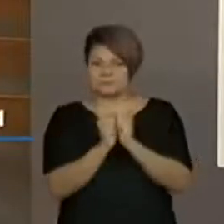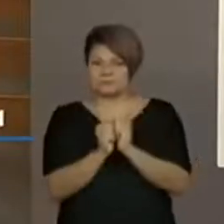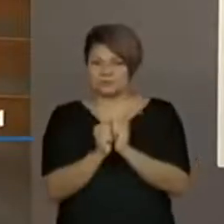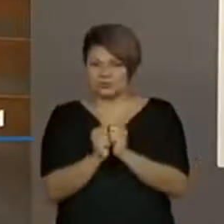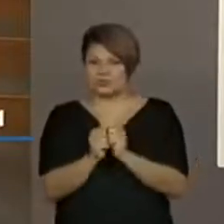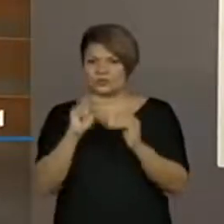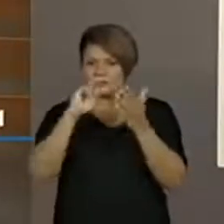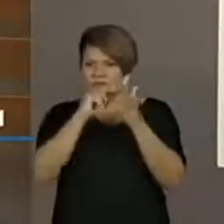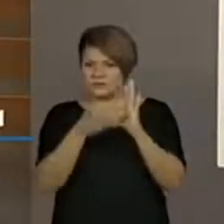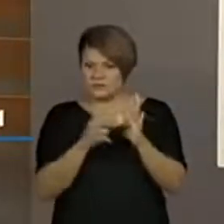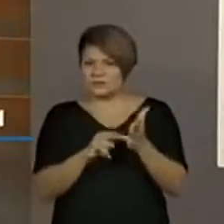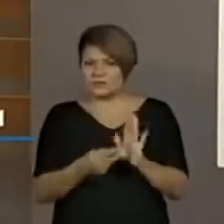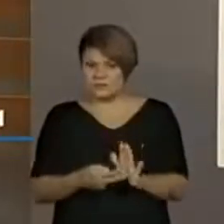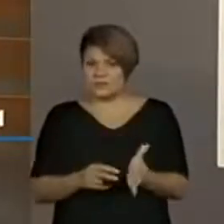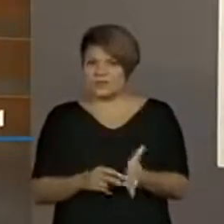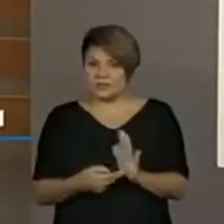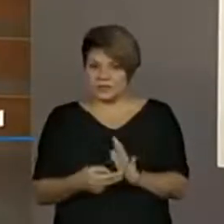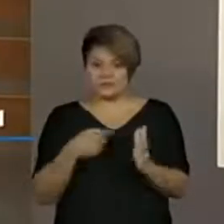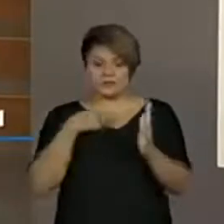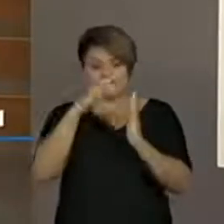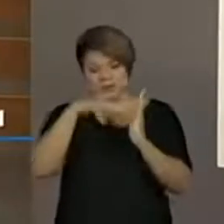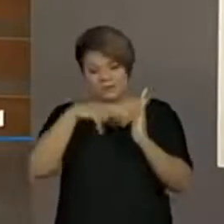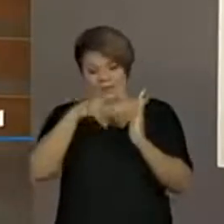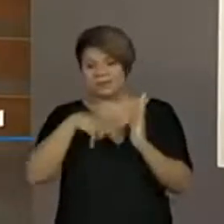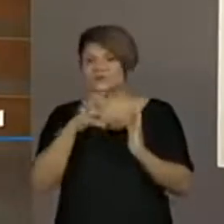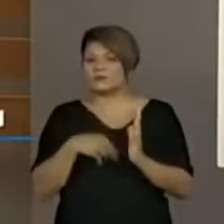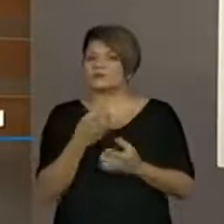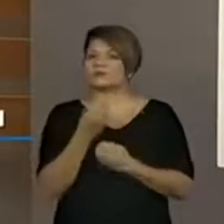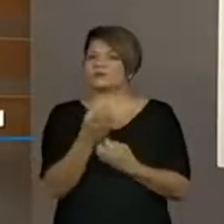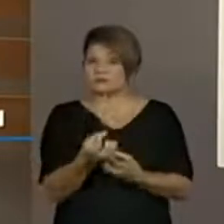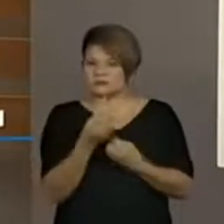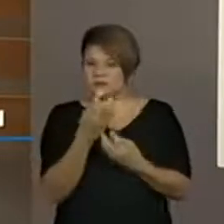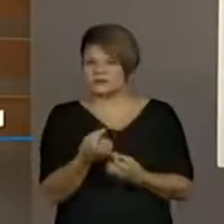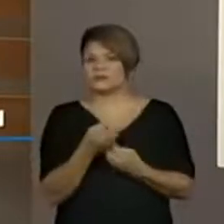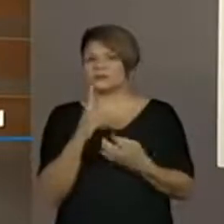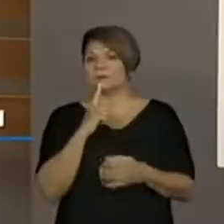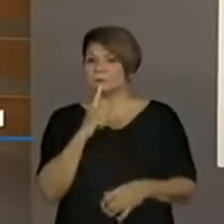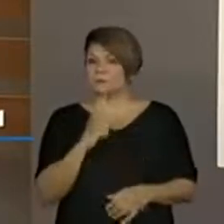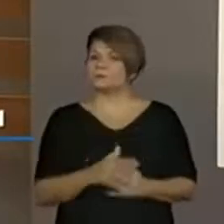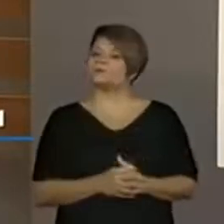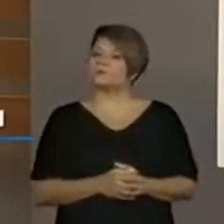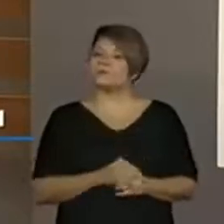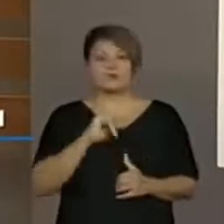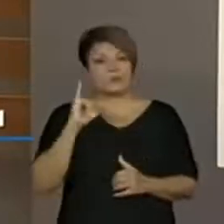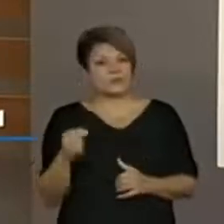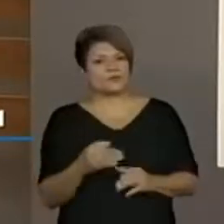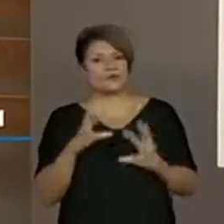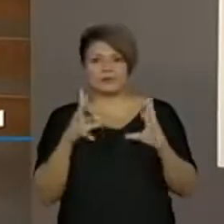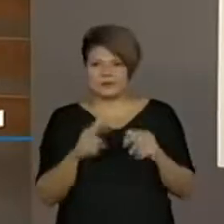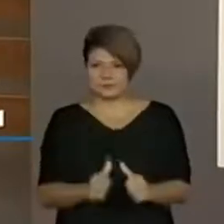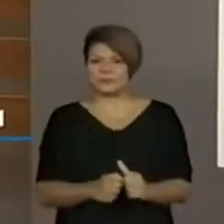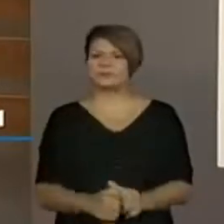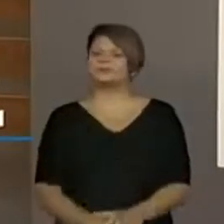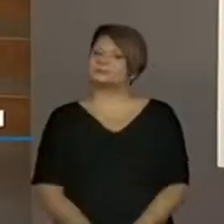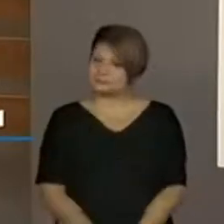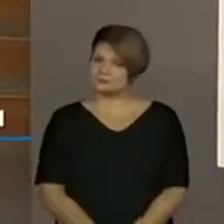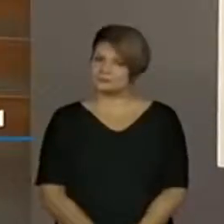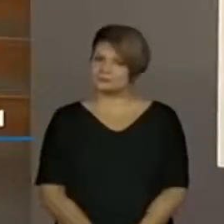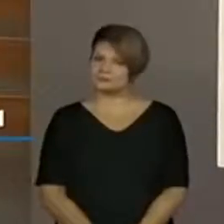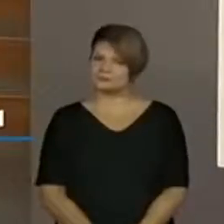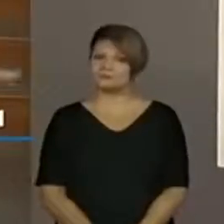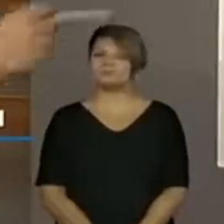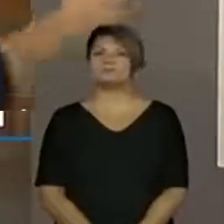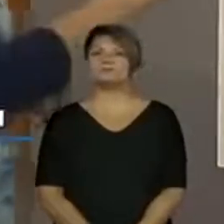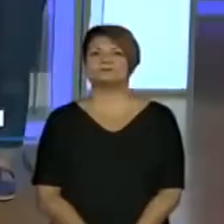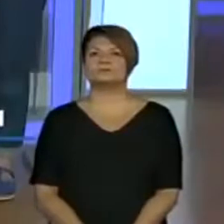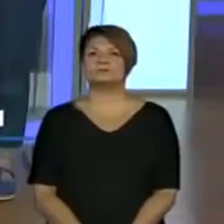leitura ficar cada vez mais enriquecida com informações, a gente aproveitar tudo que tem no texto. Preparados?